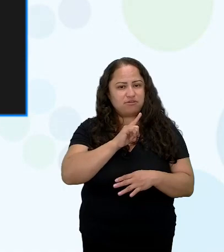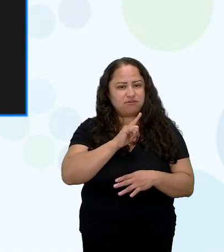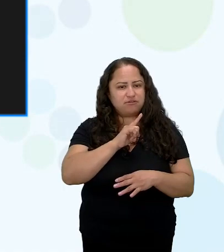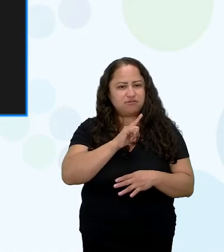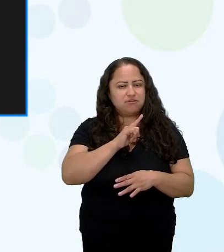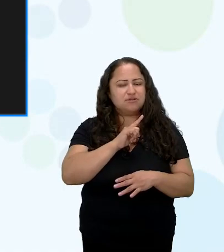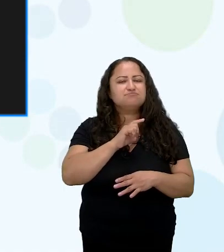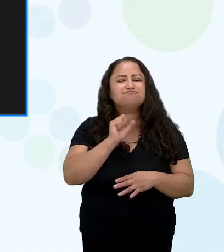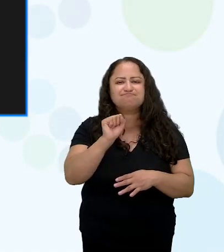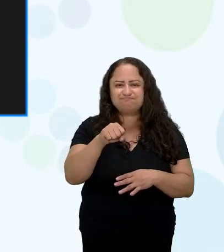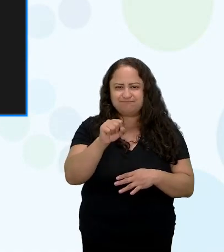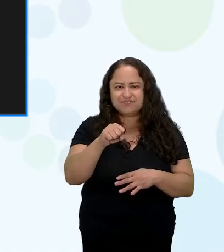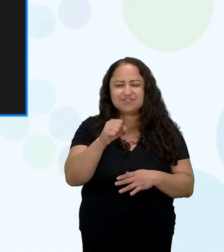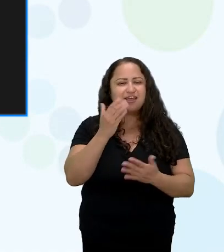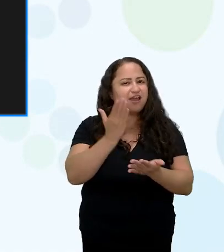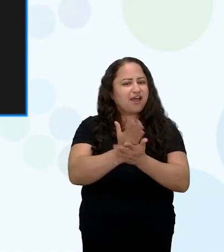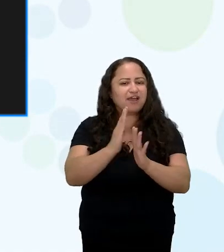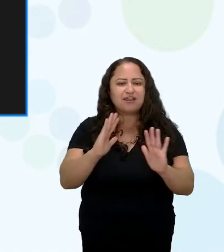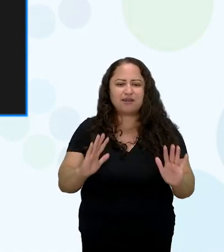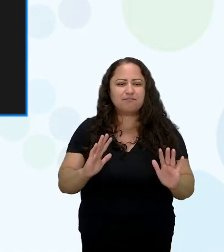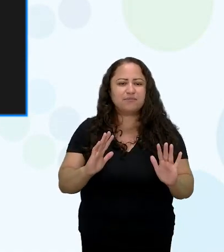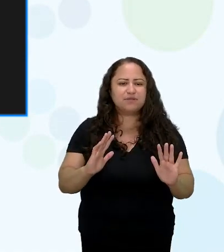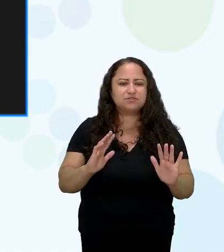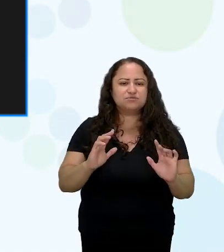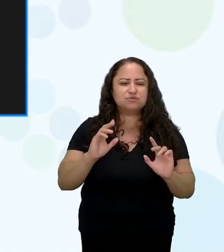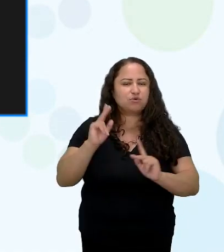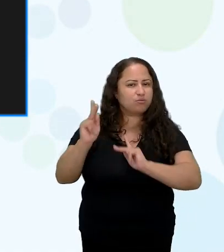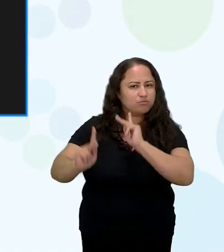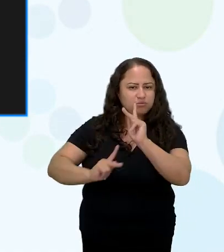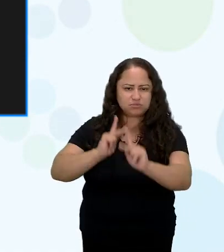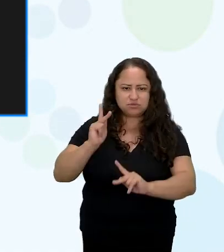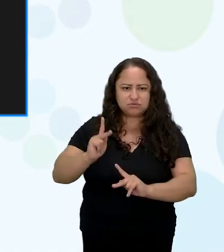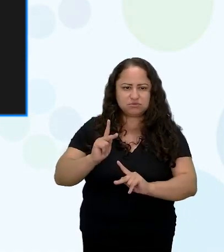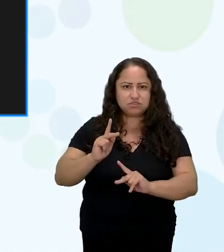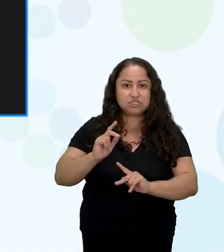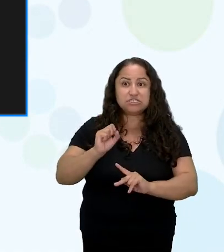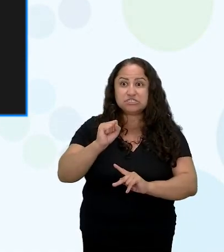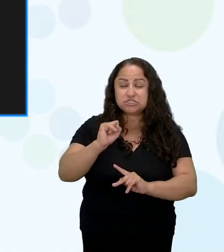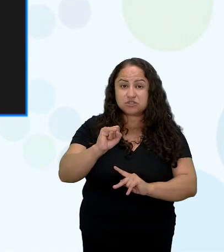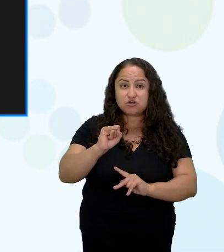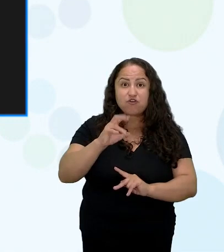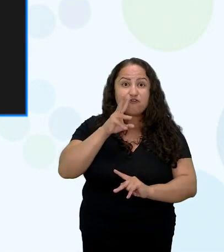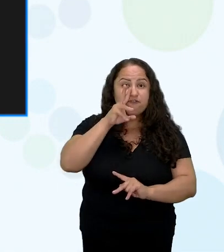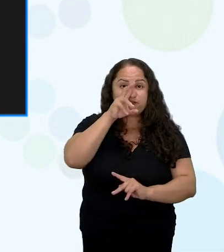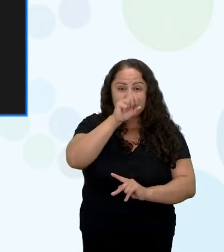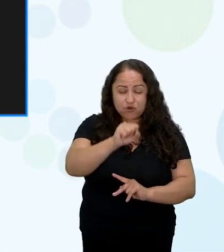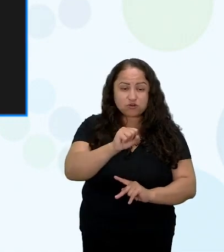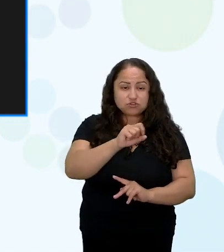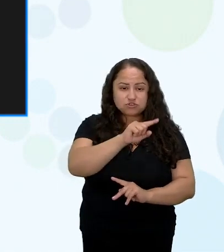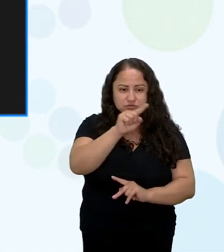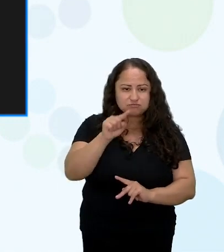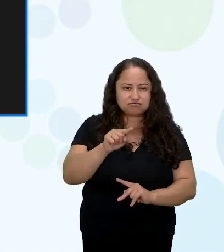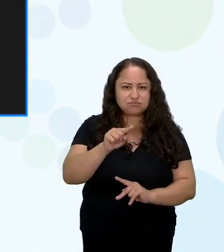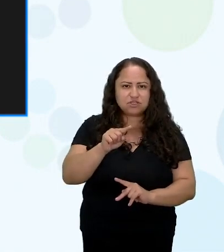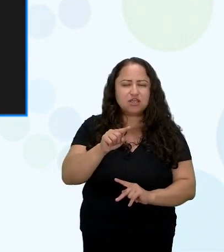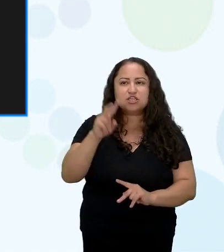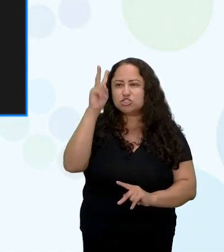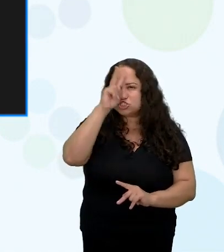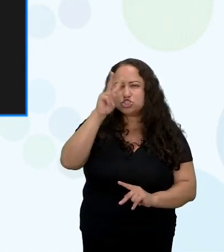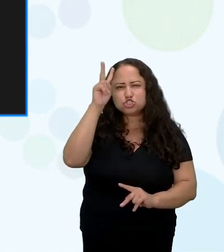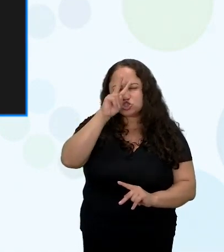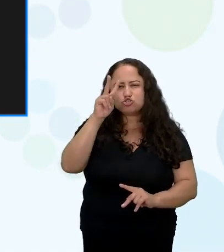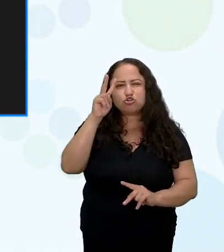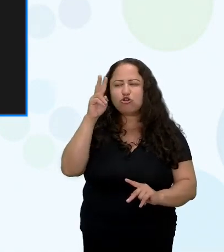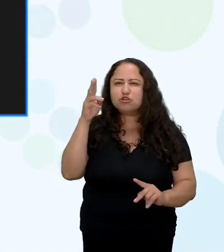realmente acabado povoado se eu tivesse o poder que você tem eu realmente entraria para a história quer dizer